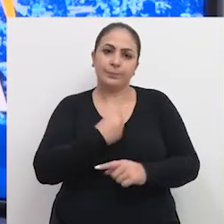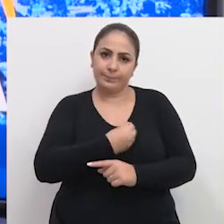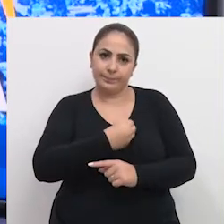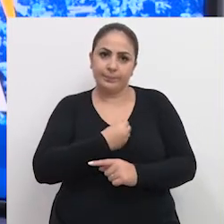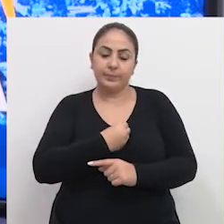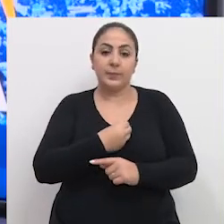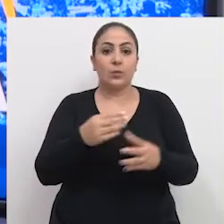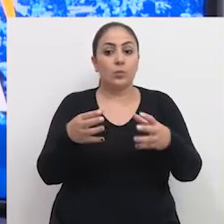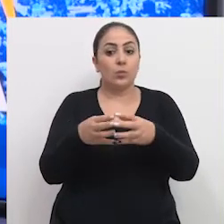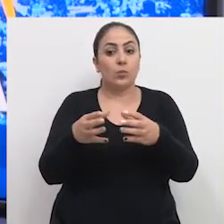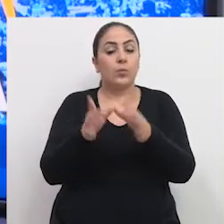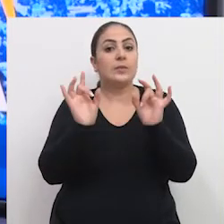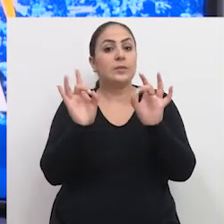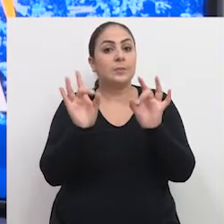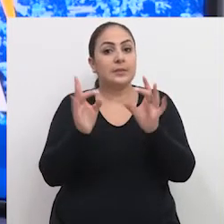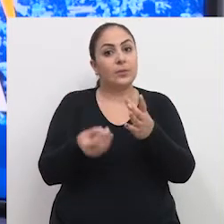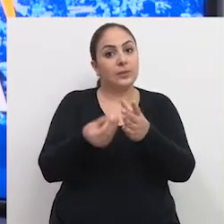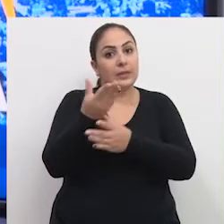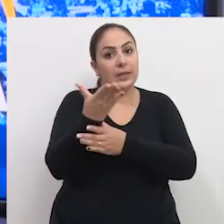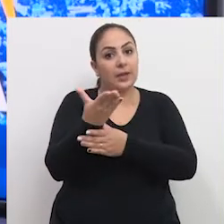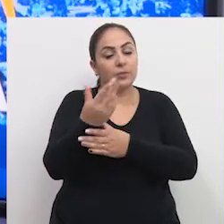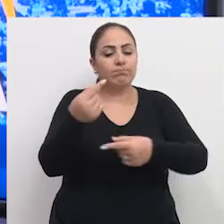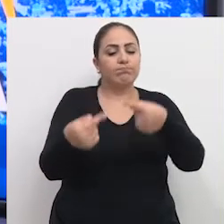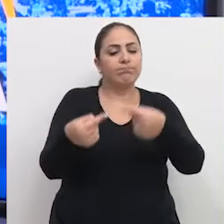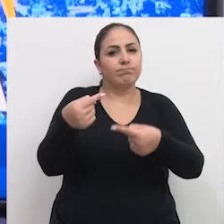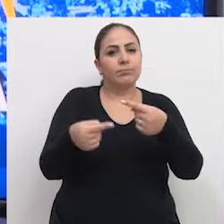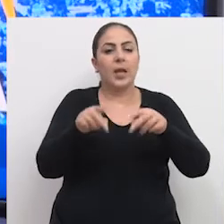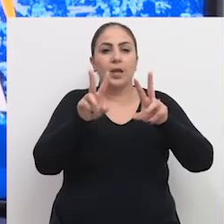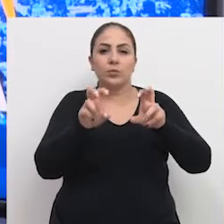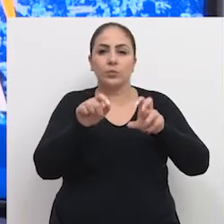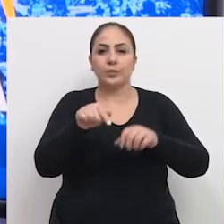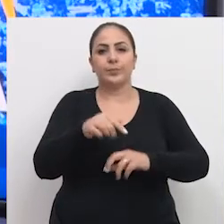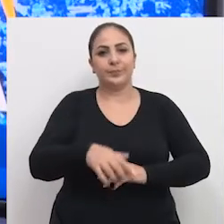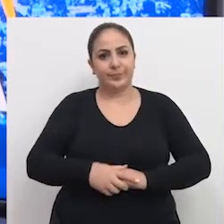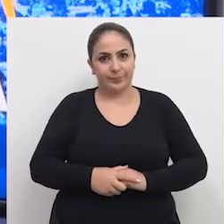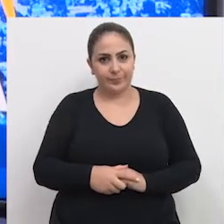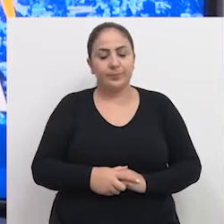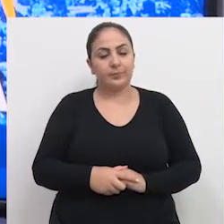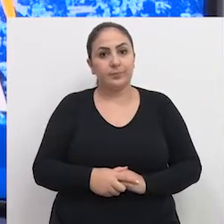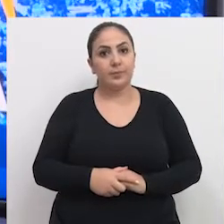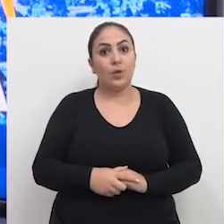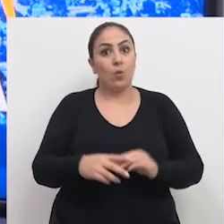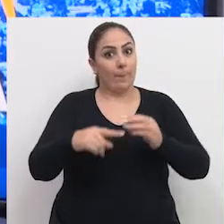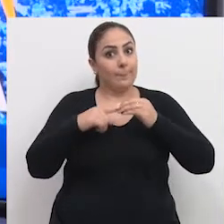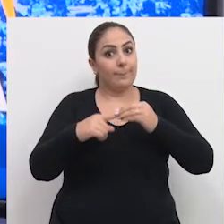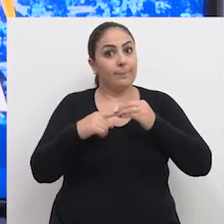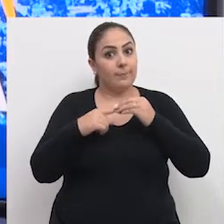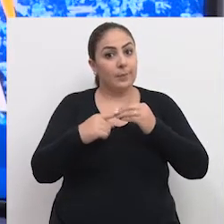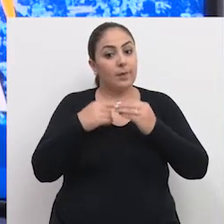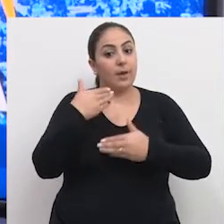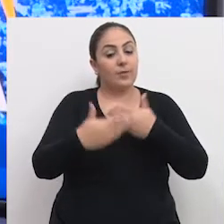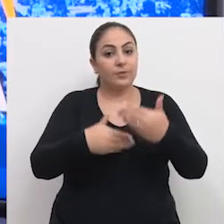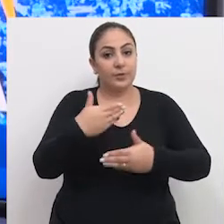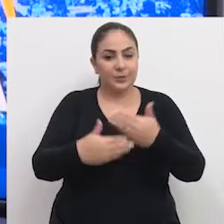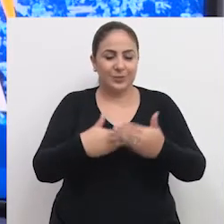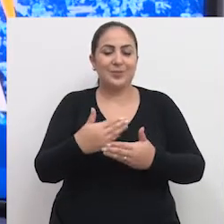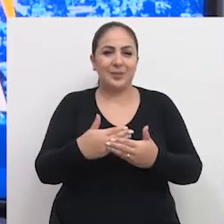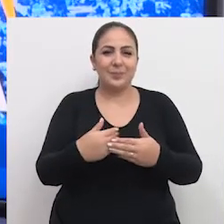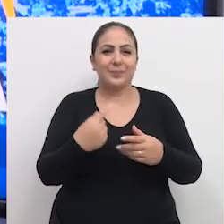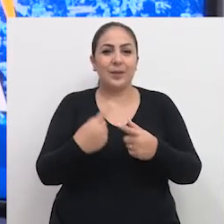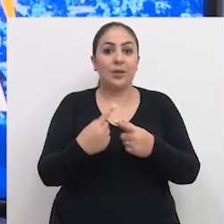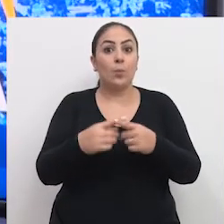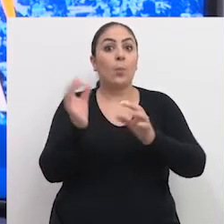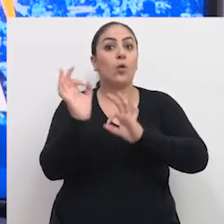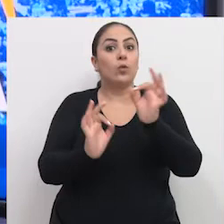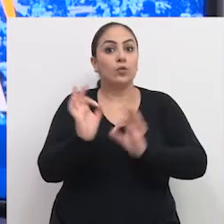e esteve à frente de um grupo especial criado para debater esta temática. Um dos principais avanços